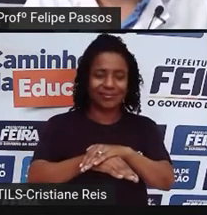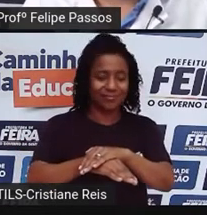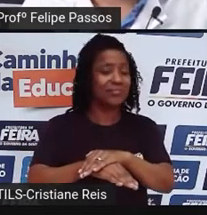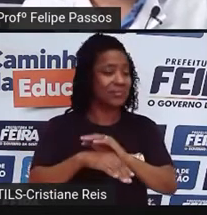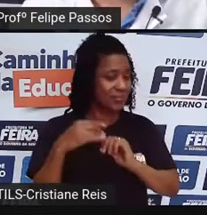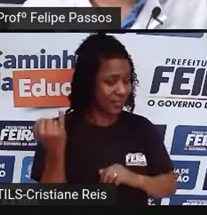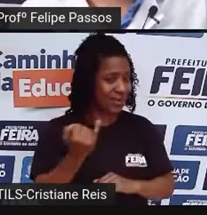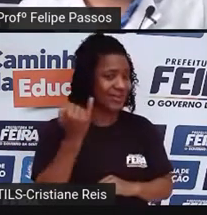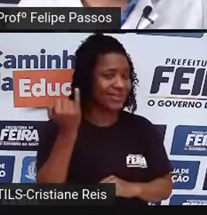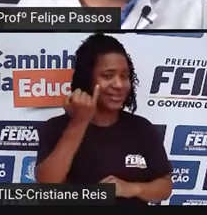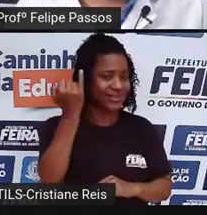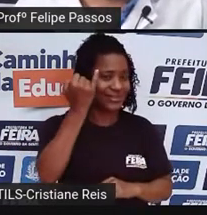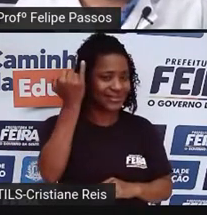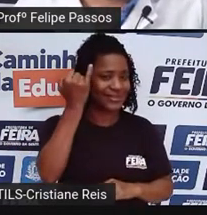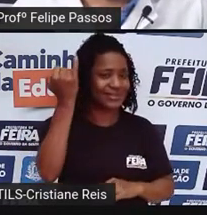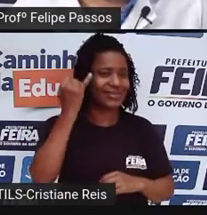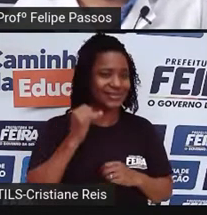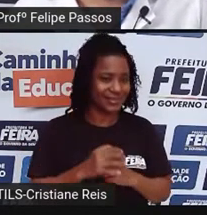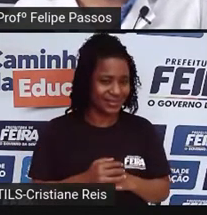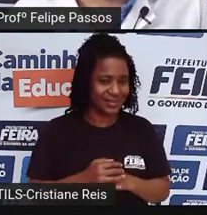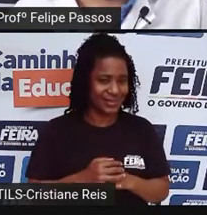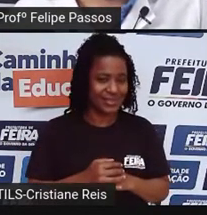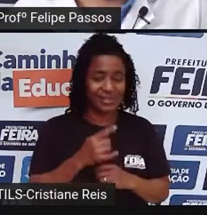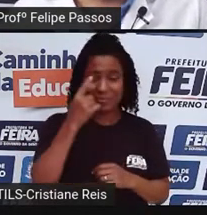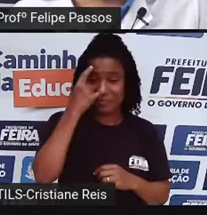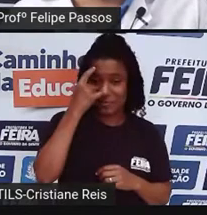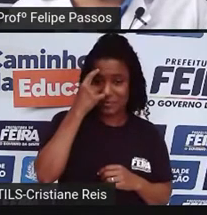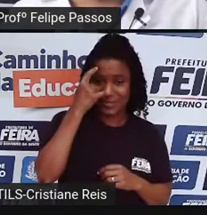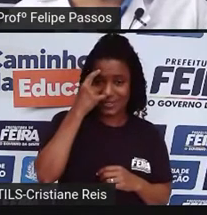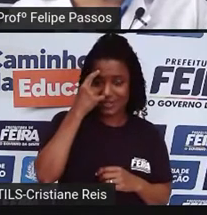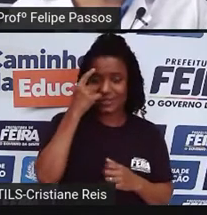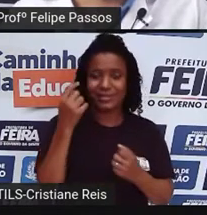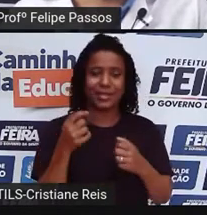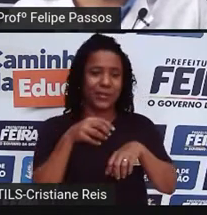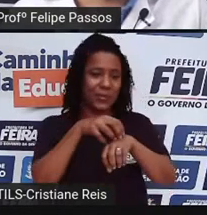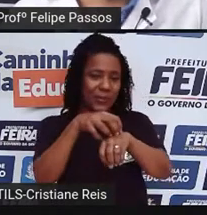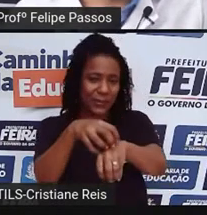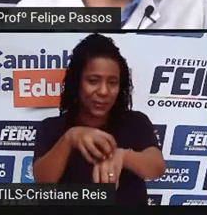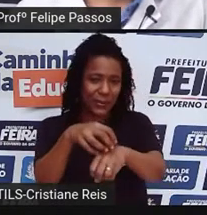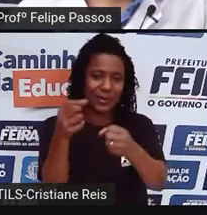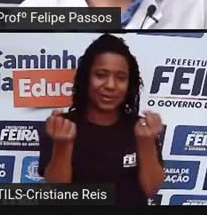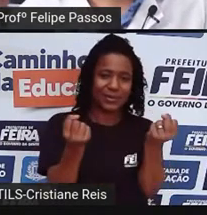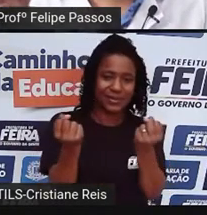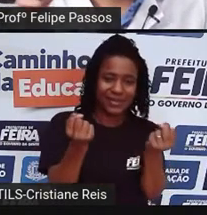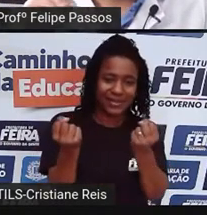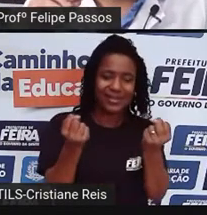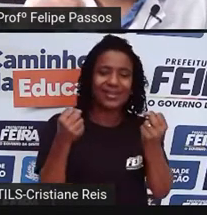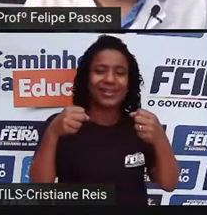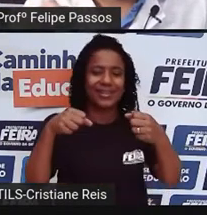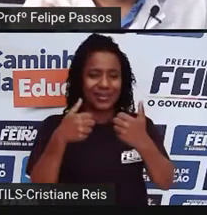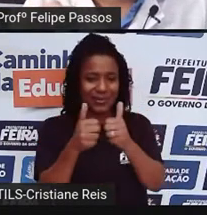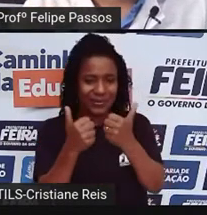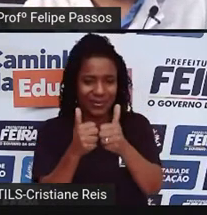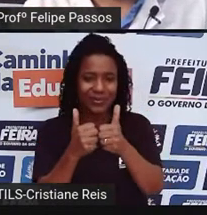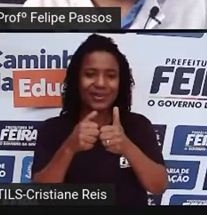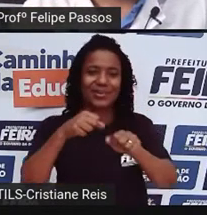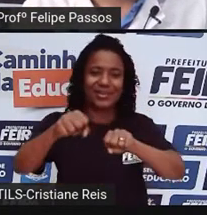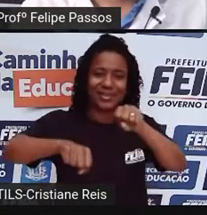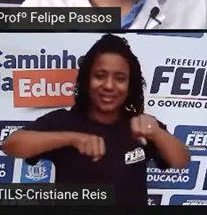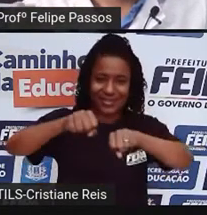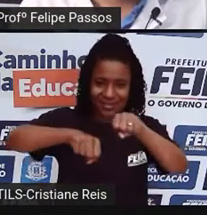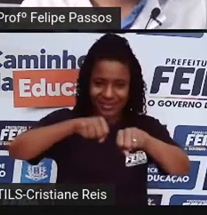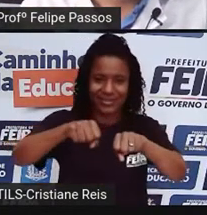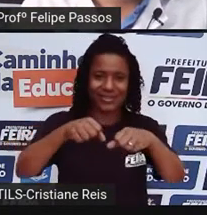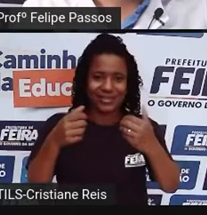A gente pode pensar em transporte, a gente pensa em carro, né? Geralmente em ônibus, bicicleta, carro, mas o próprio calçado